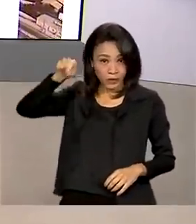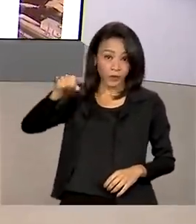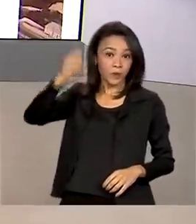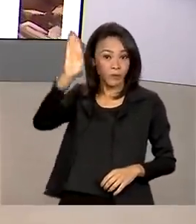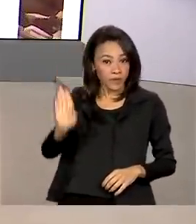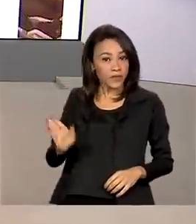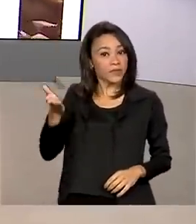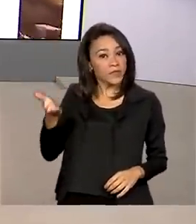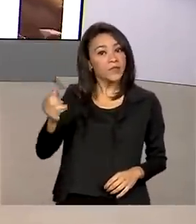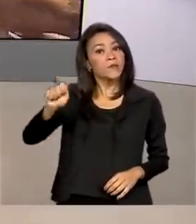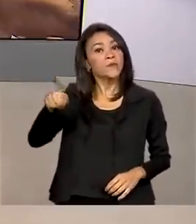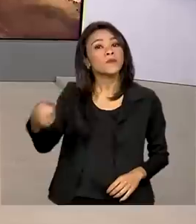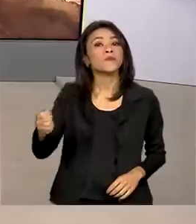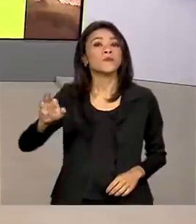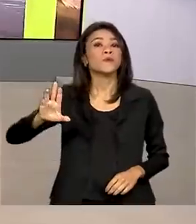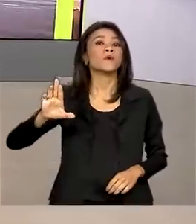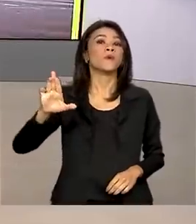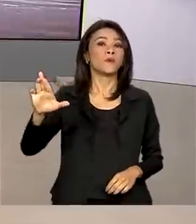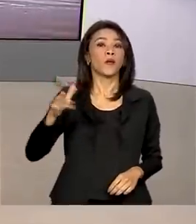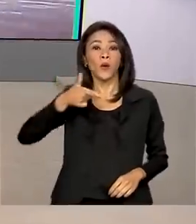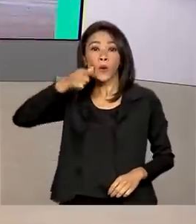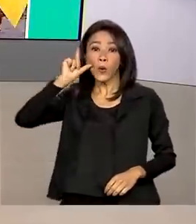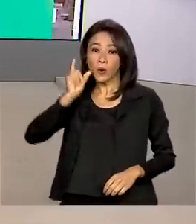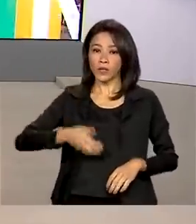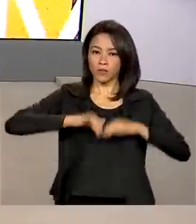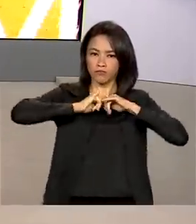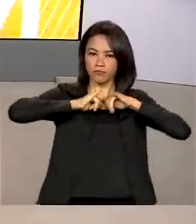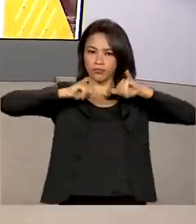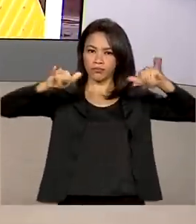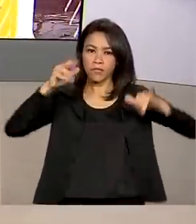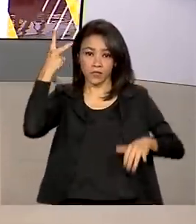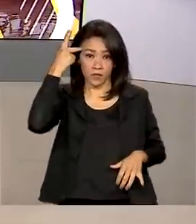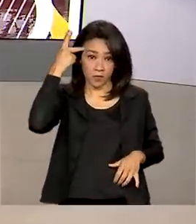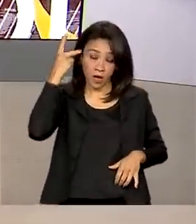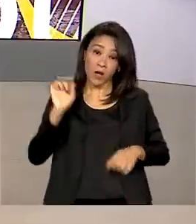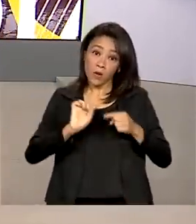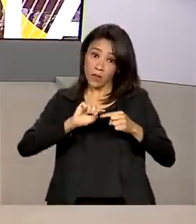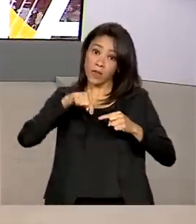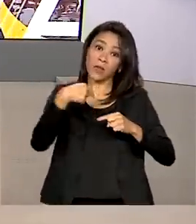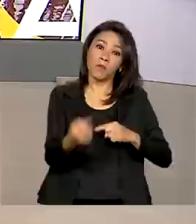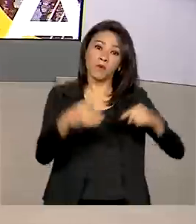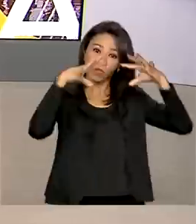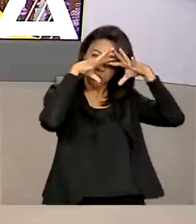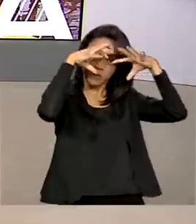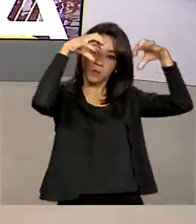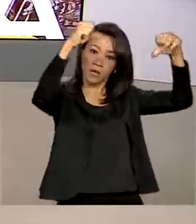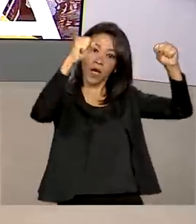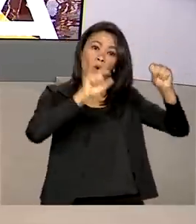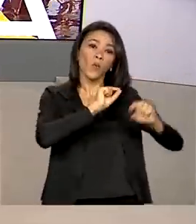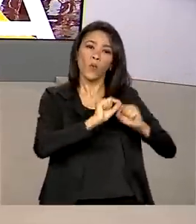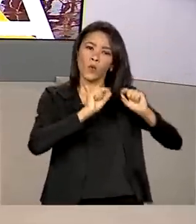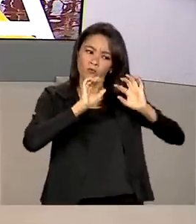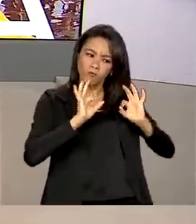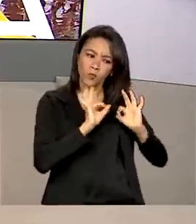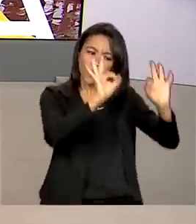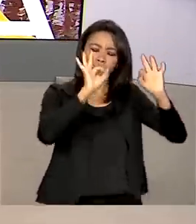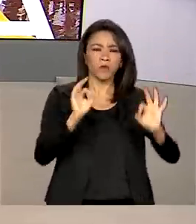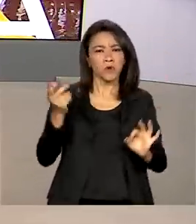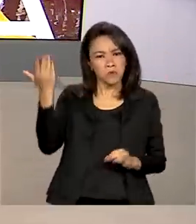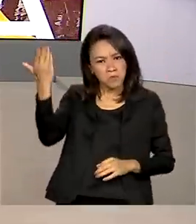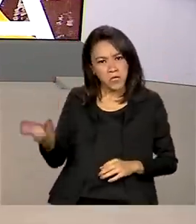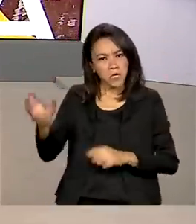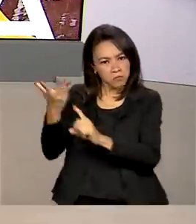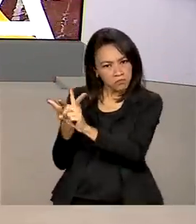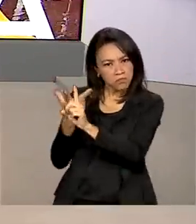Lula da Silva, fez um pronunciamento ontem em São Paulo, logo depois do Tribunal Superior Eleitoral confirmar a vitória nas